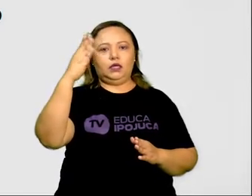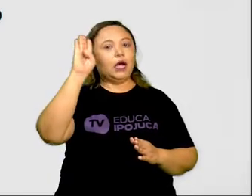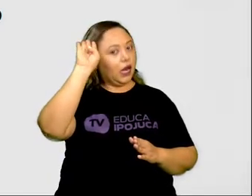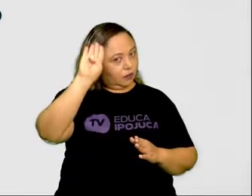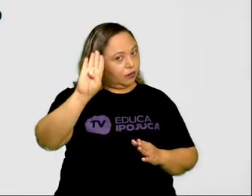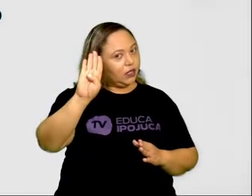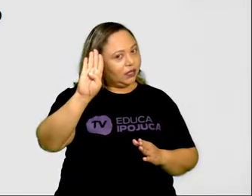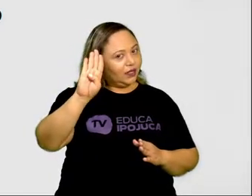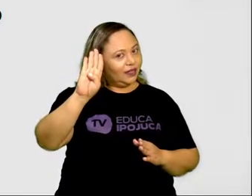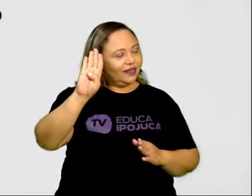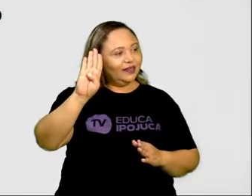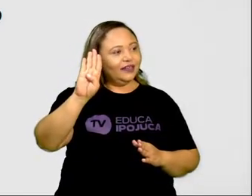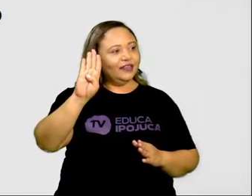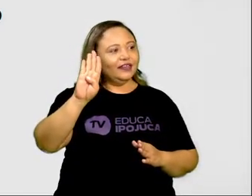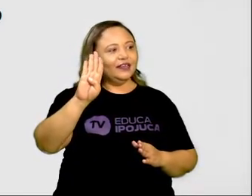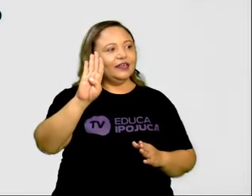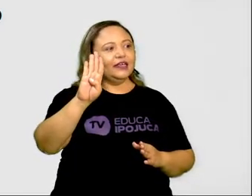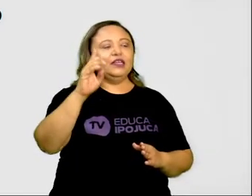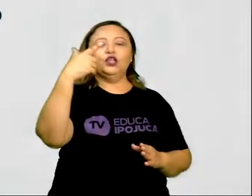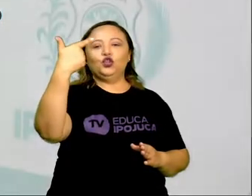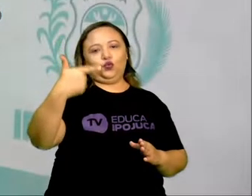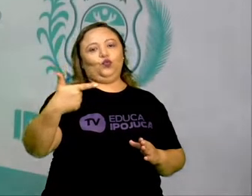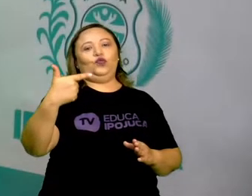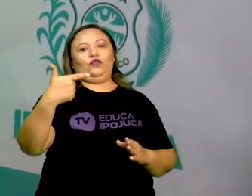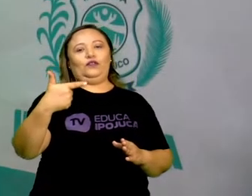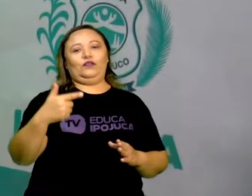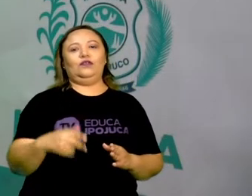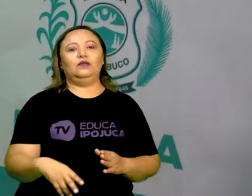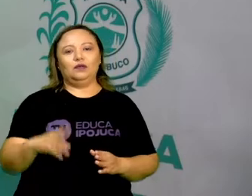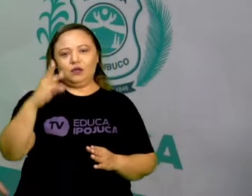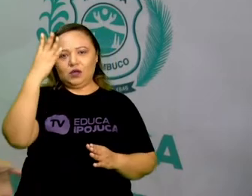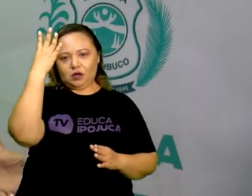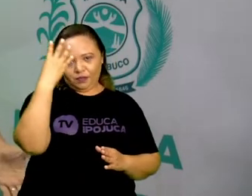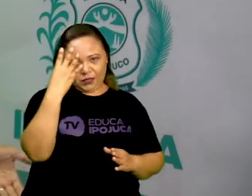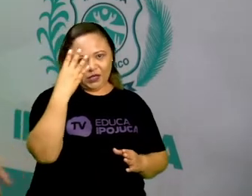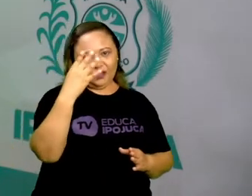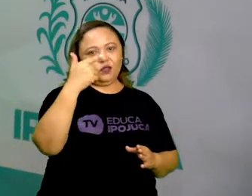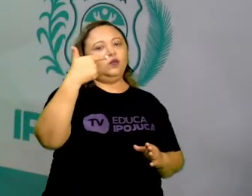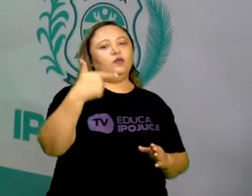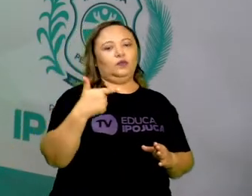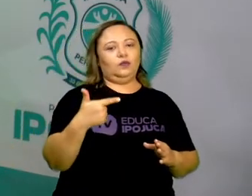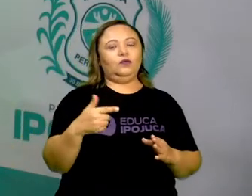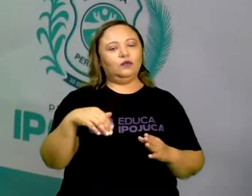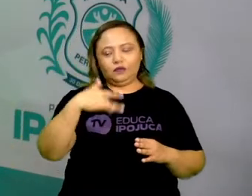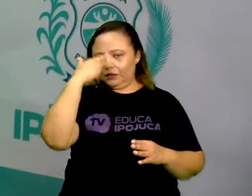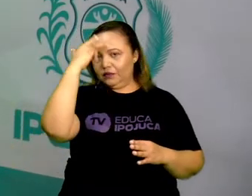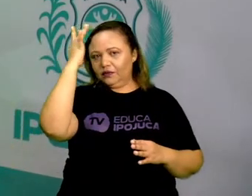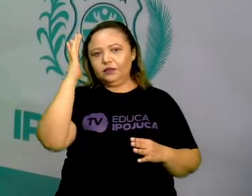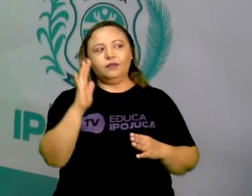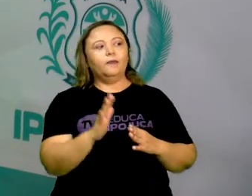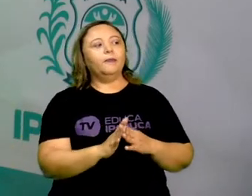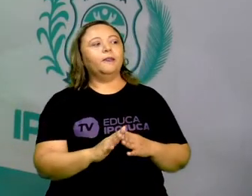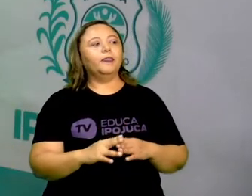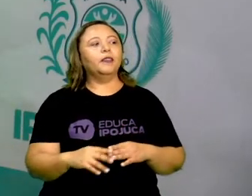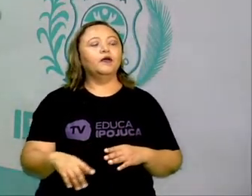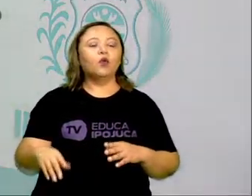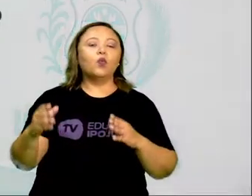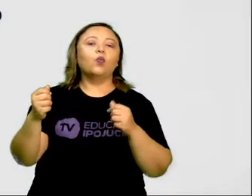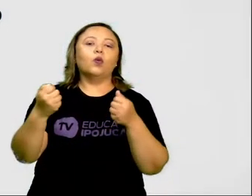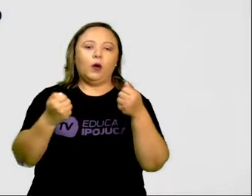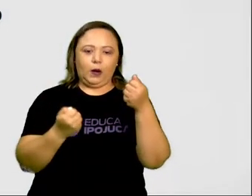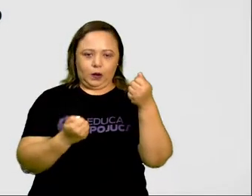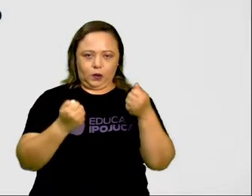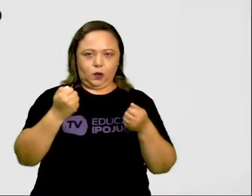B, subindo 2. B, 2. Ficou fácil, não foi? Agora vamos ver o carro.